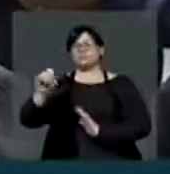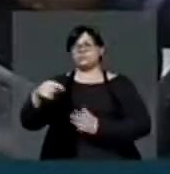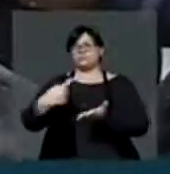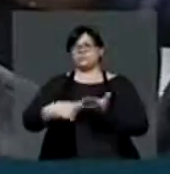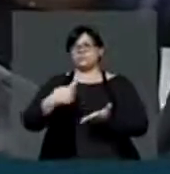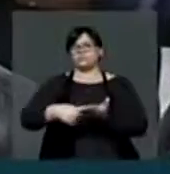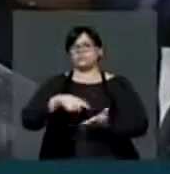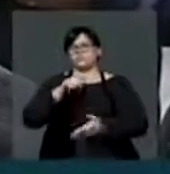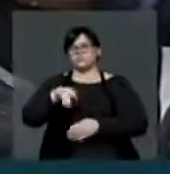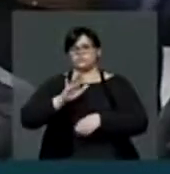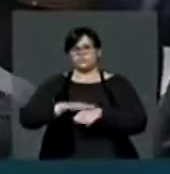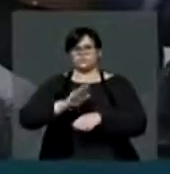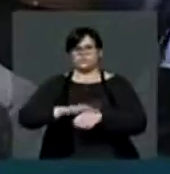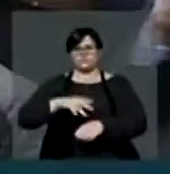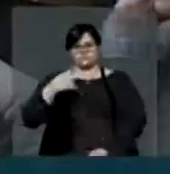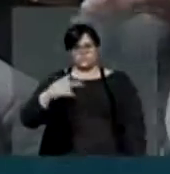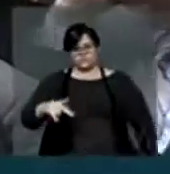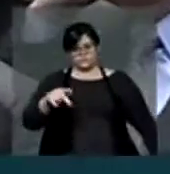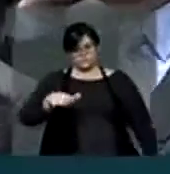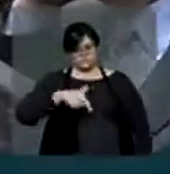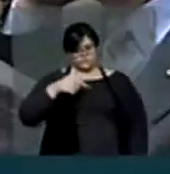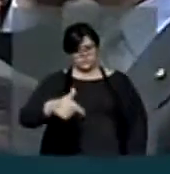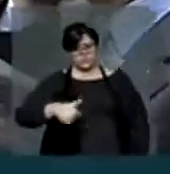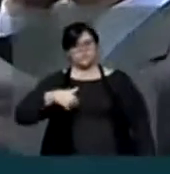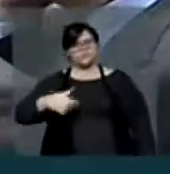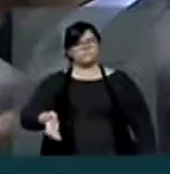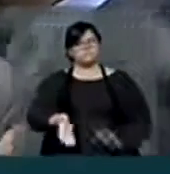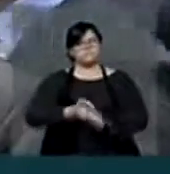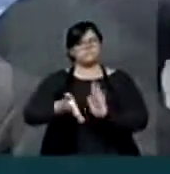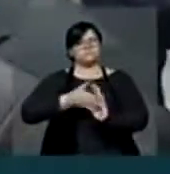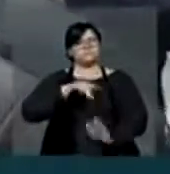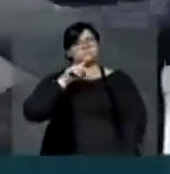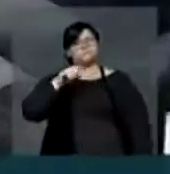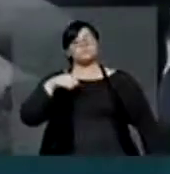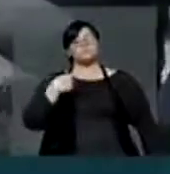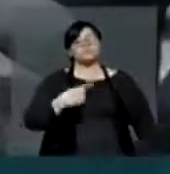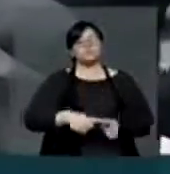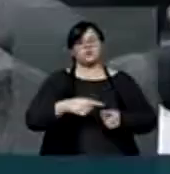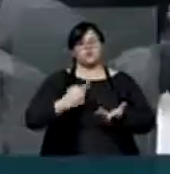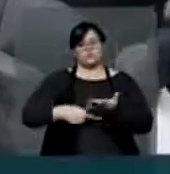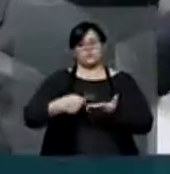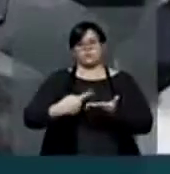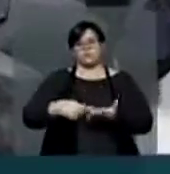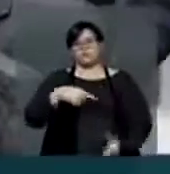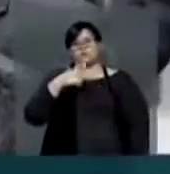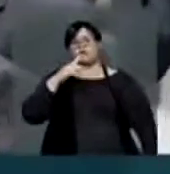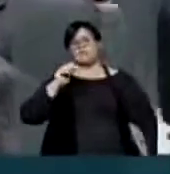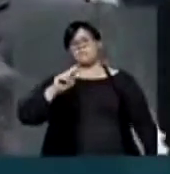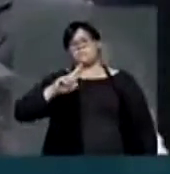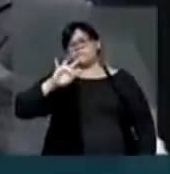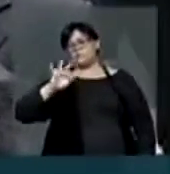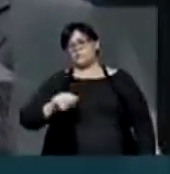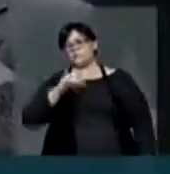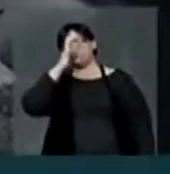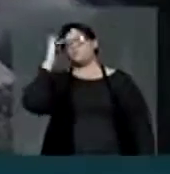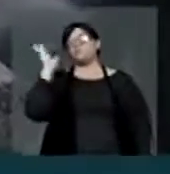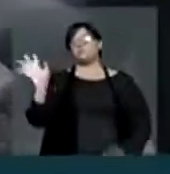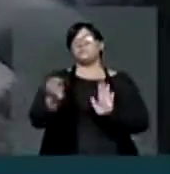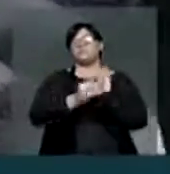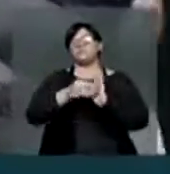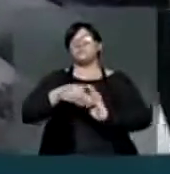qual o senhor convocou essa sessão. Quero lhe cumprimentar. Quem descumpriu a pauta é quem queria pôr matérias que não estão nela.